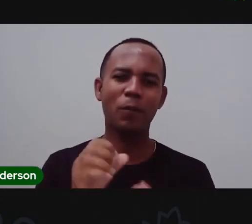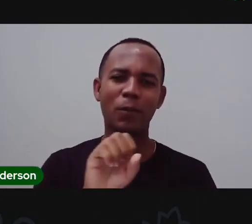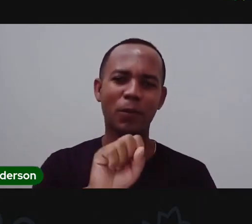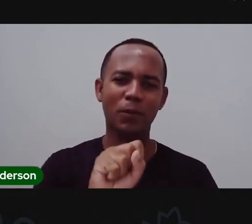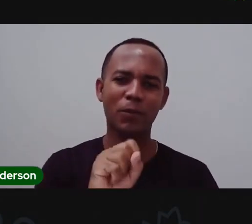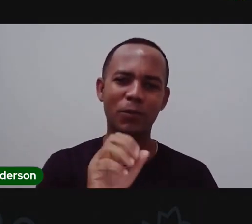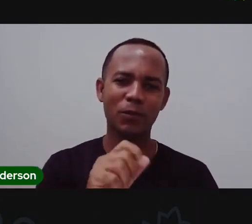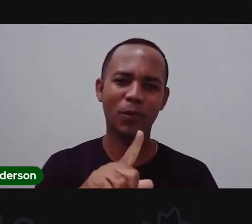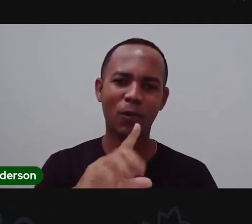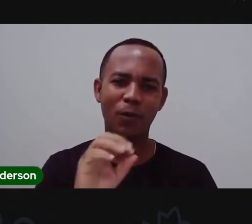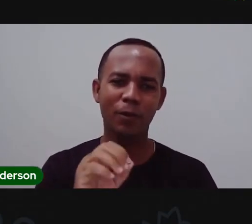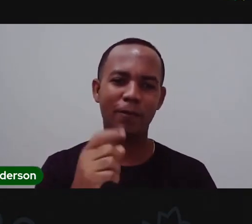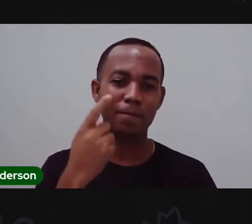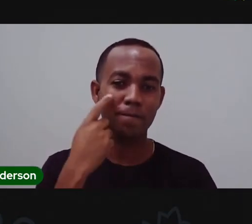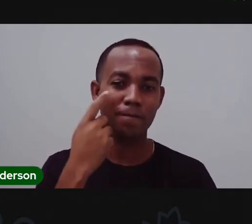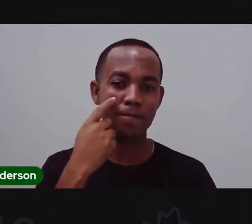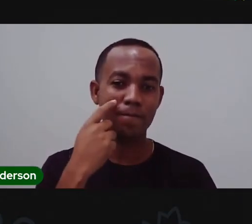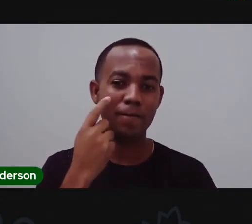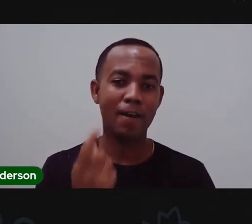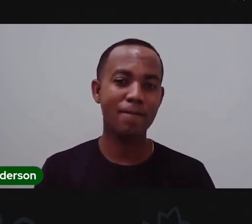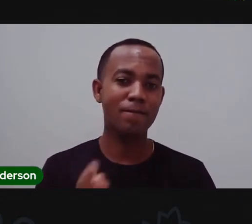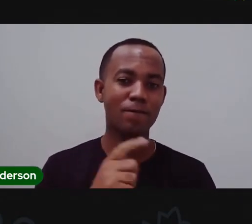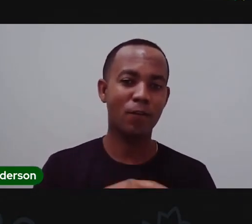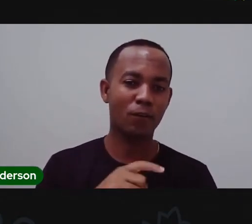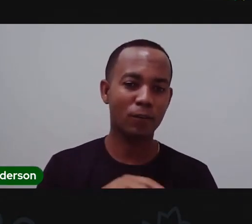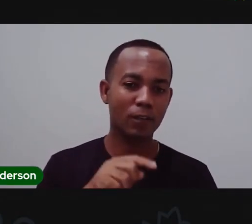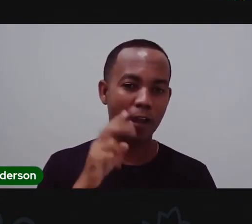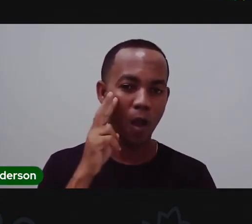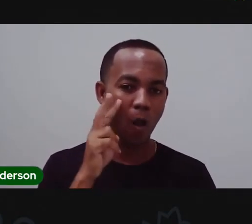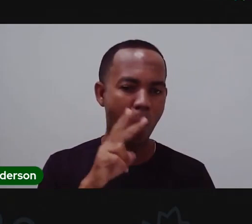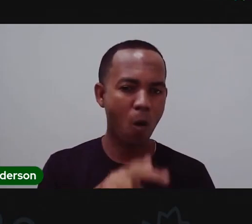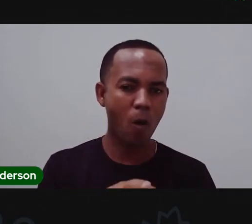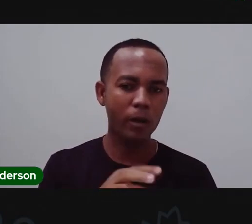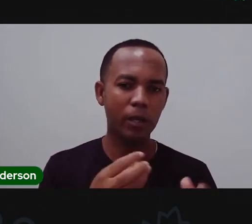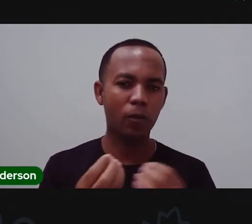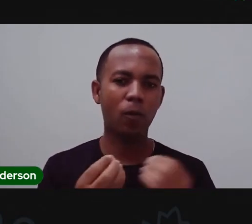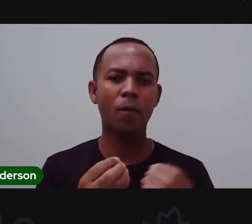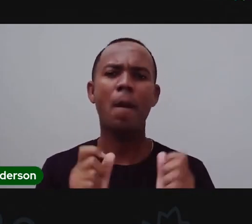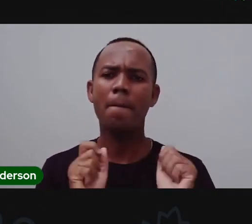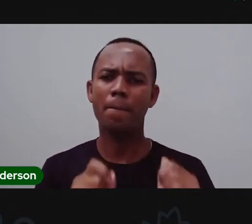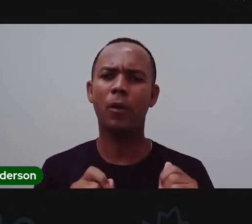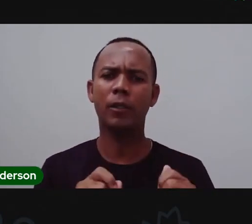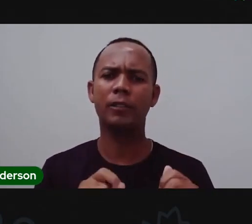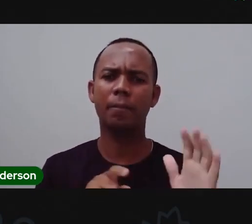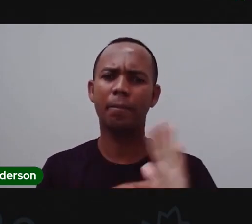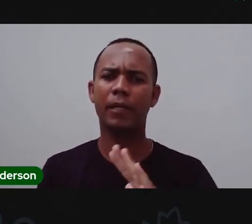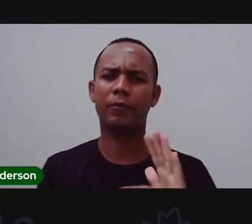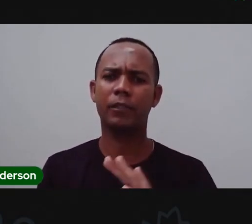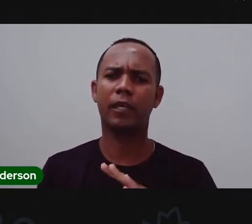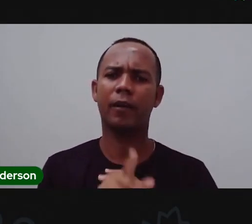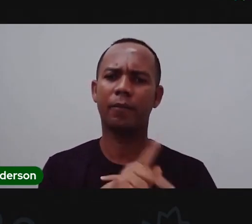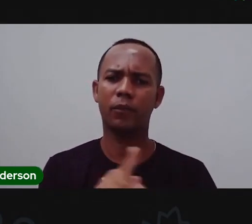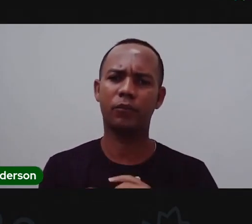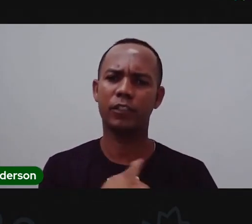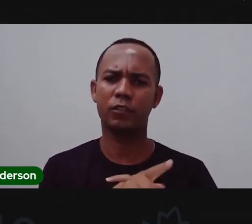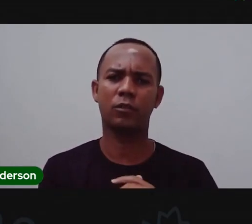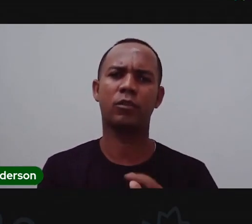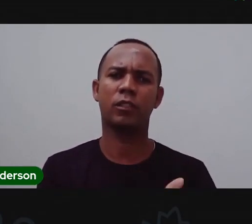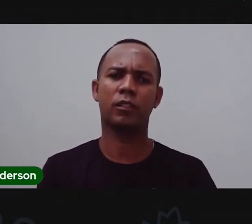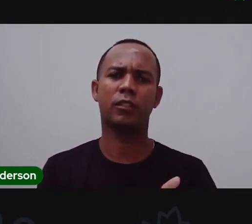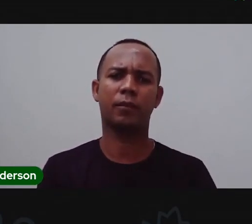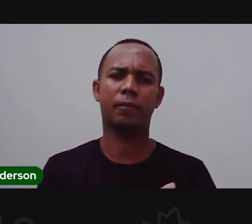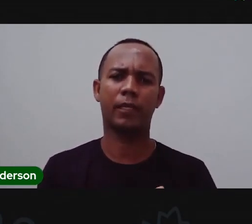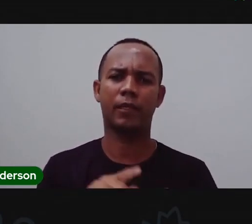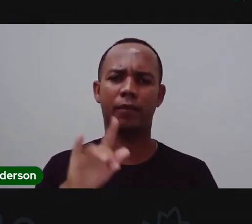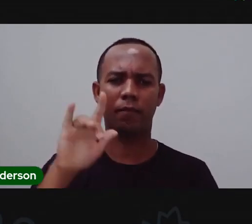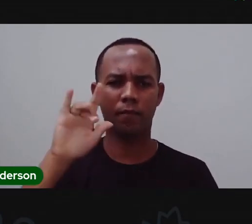só voltar no vídeo, tá? Volta lá no vídeo, dá uma olhada. Tá com dúvida? Pergunta para o seu professor. Manda a dúvida lá no Instagram da